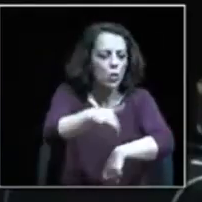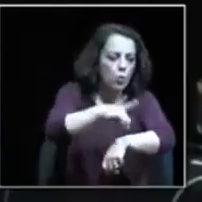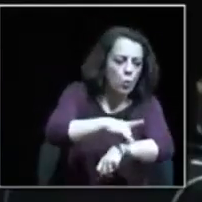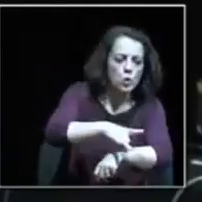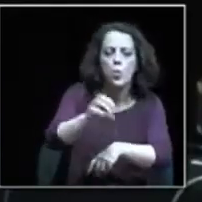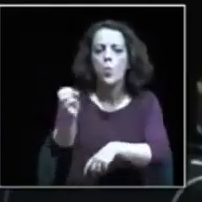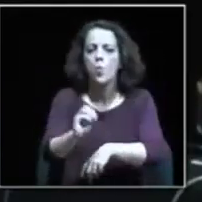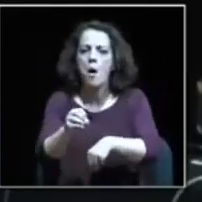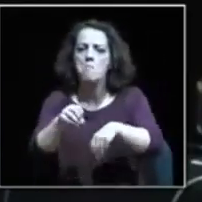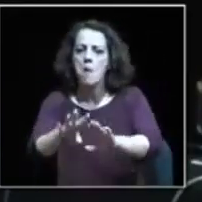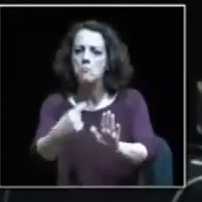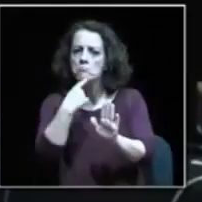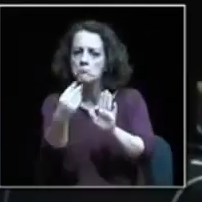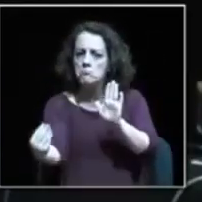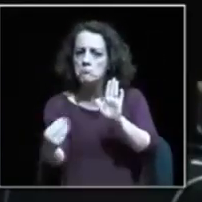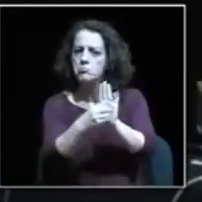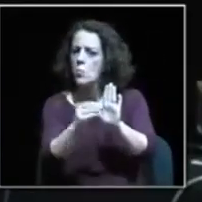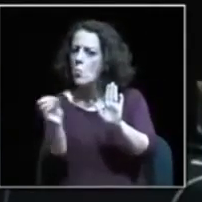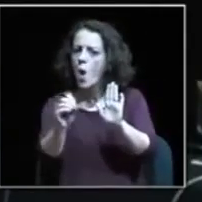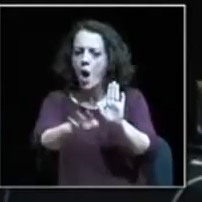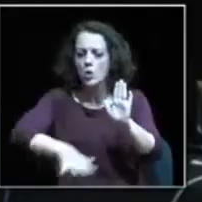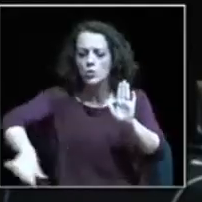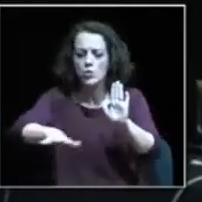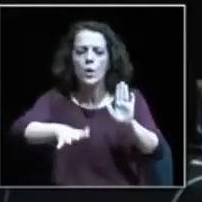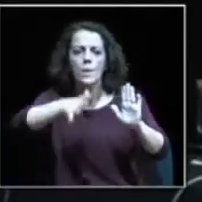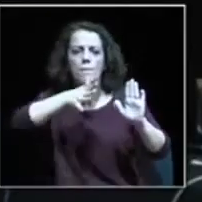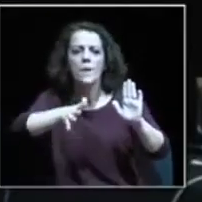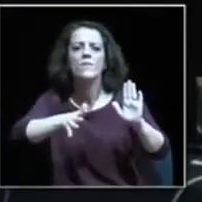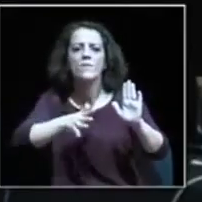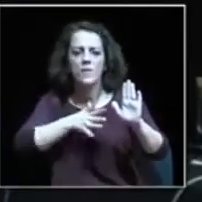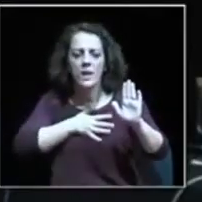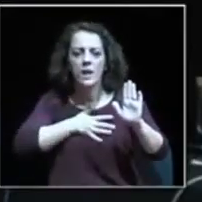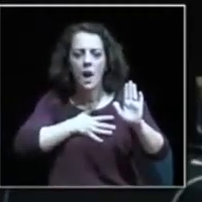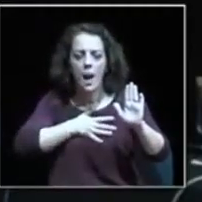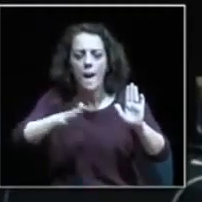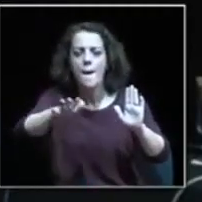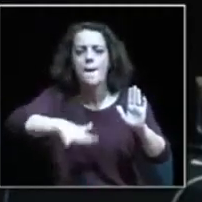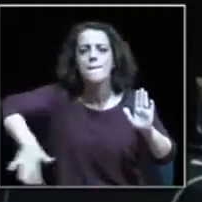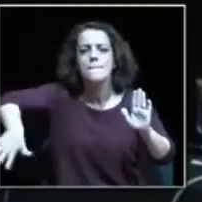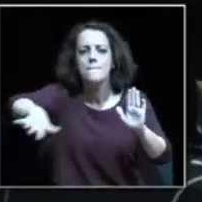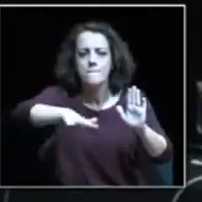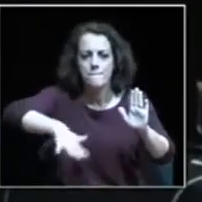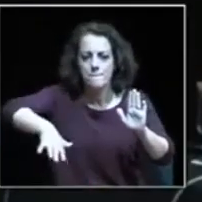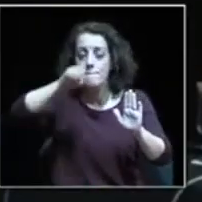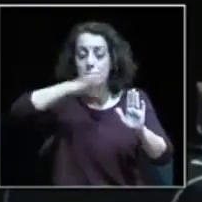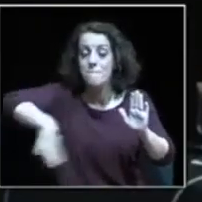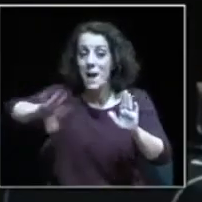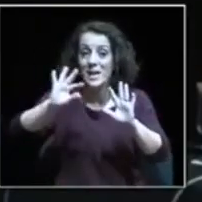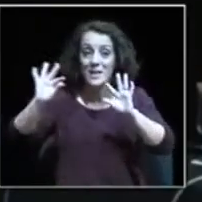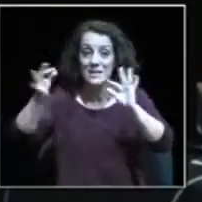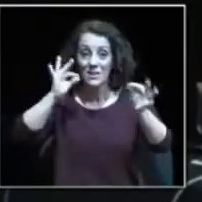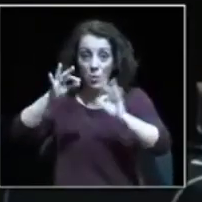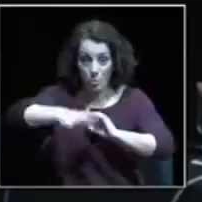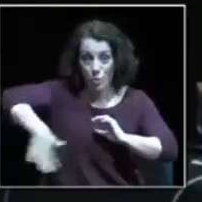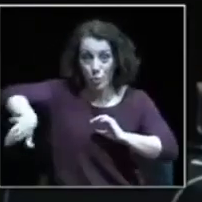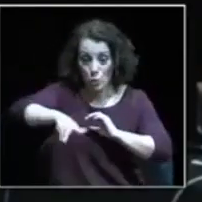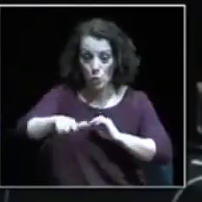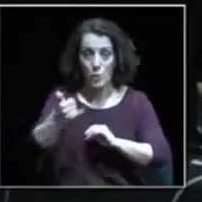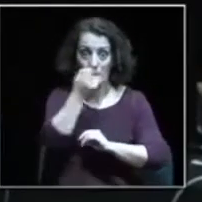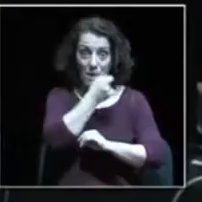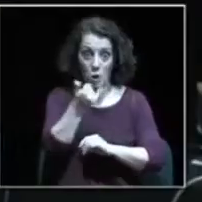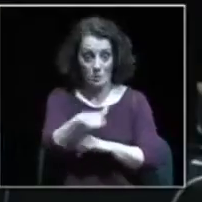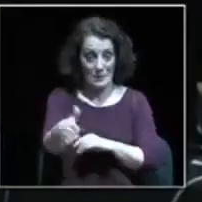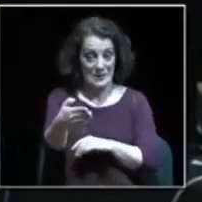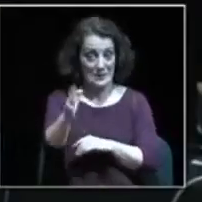referência ao Pombal Contracetivo de Benfica que funciona no Parque Silva Porto desde maio de 2017. Para